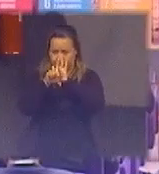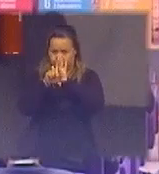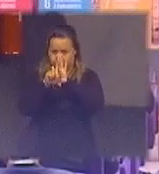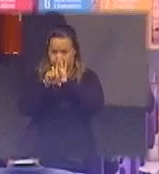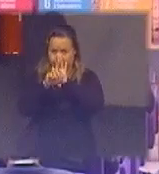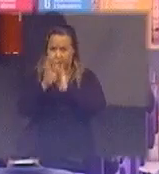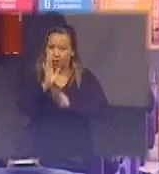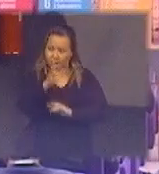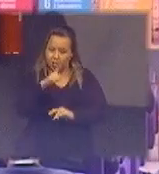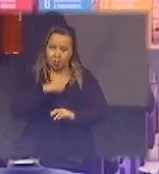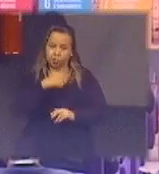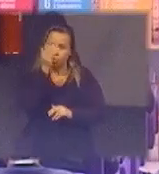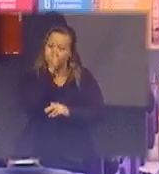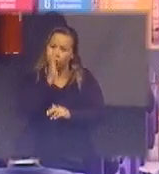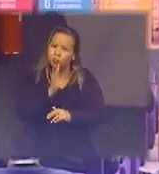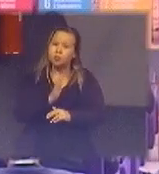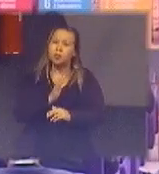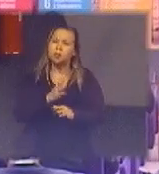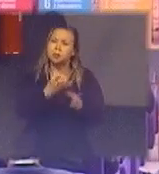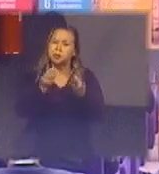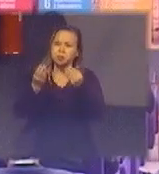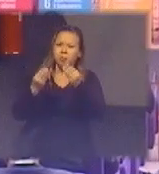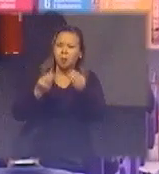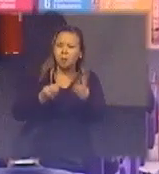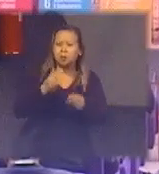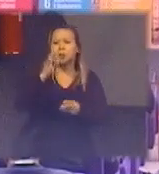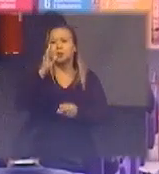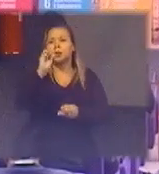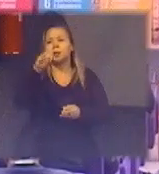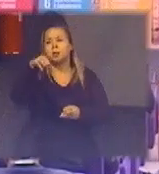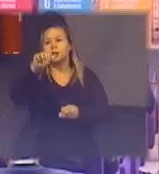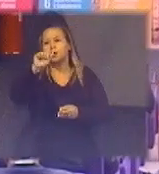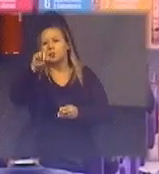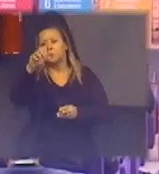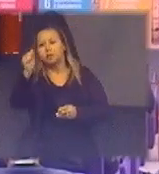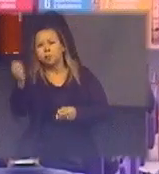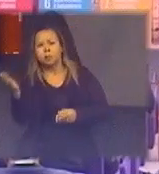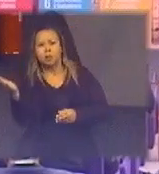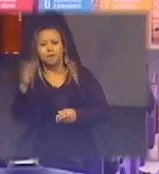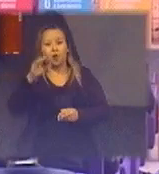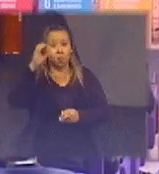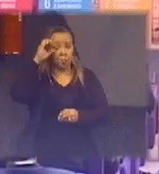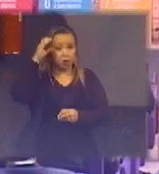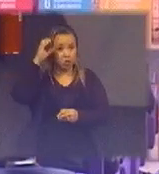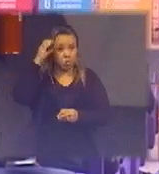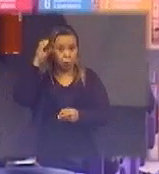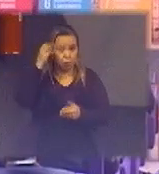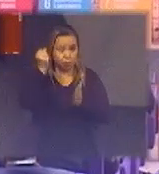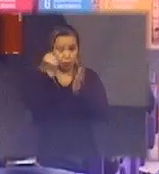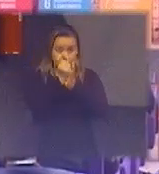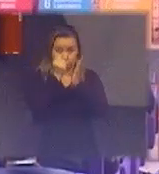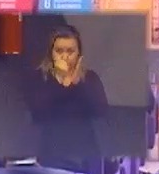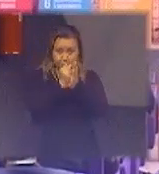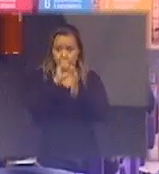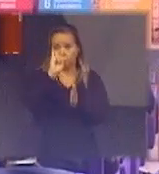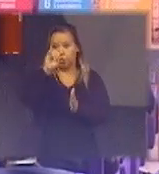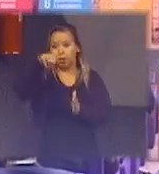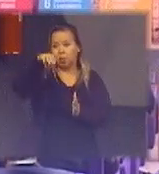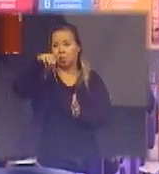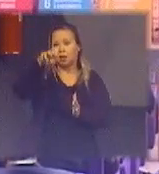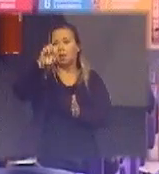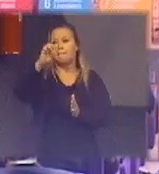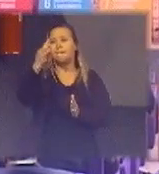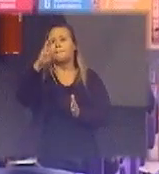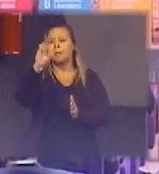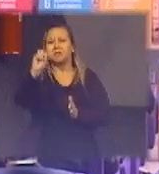no Brasil uma série de plugs e tomadas vindo da China com o símbolo em metro e nem tinha sido